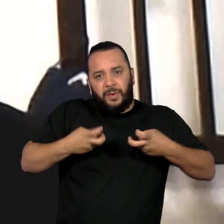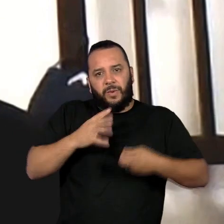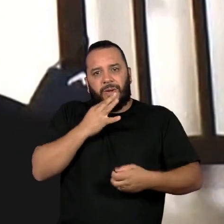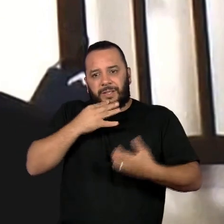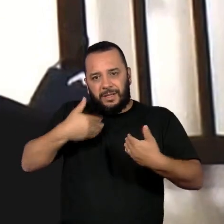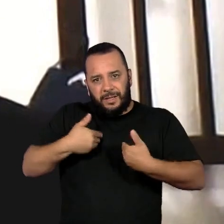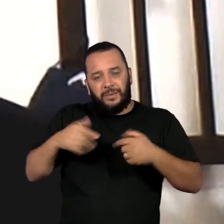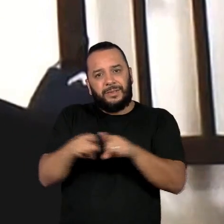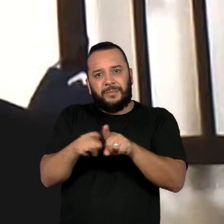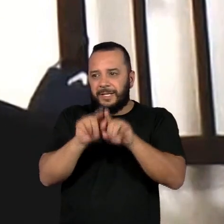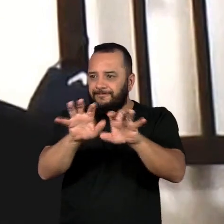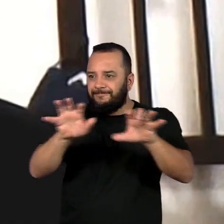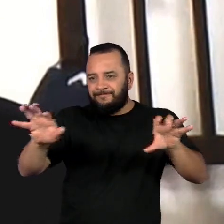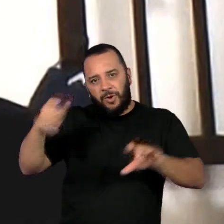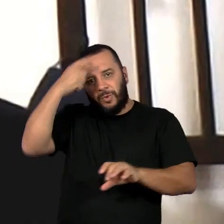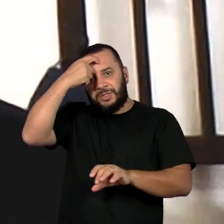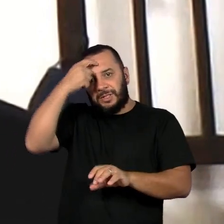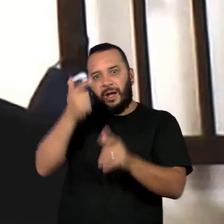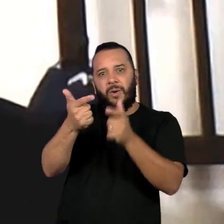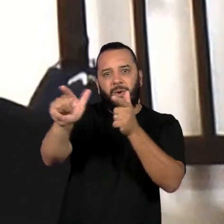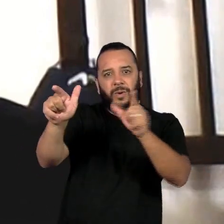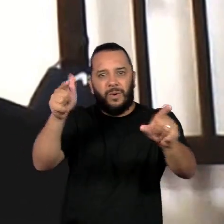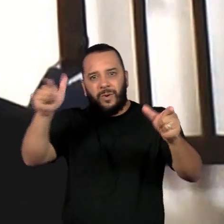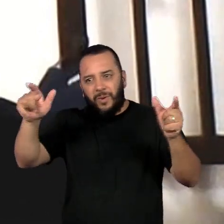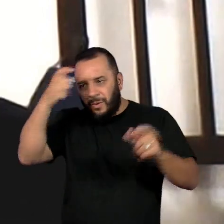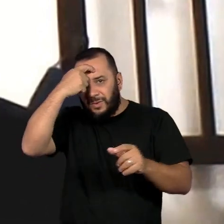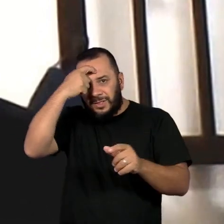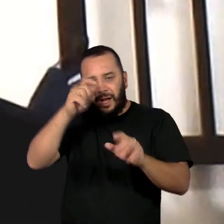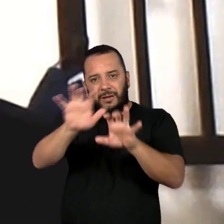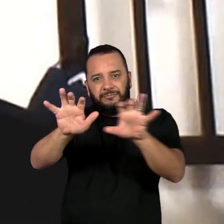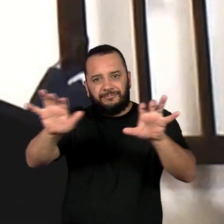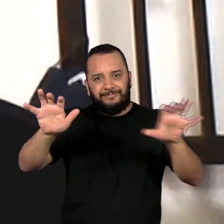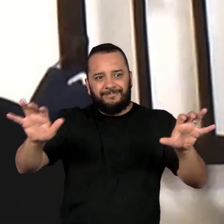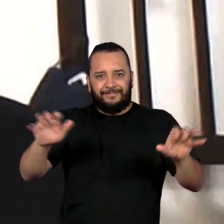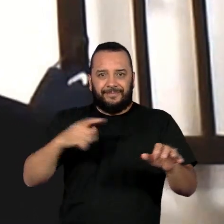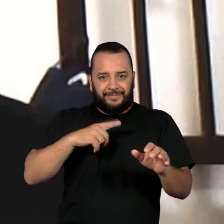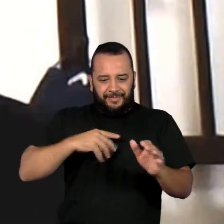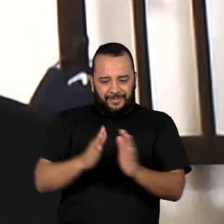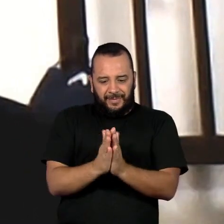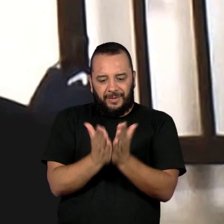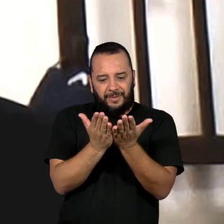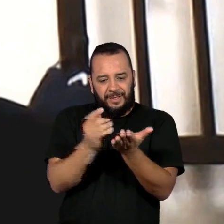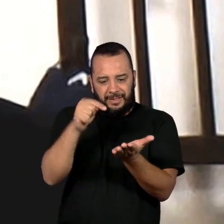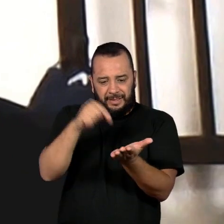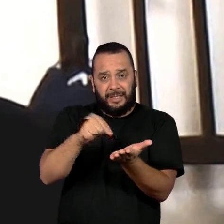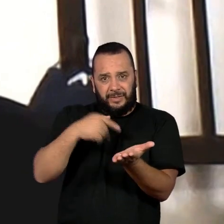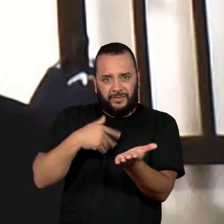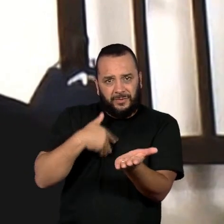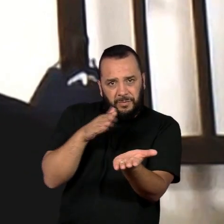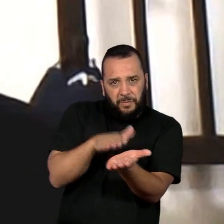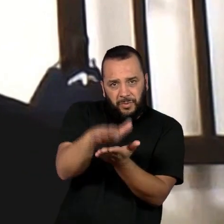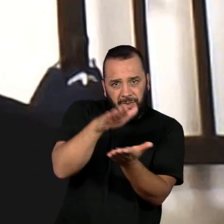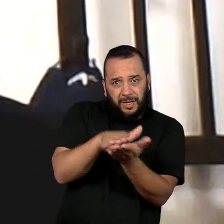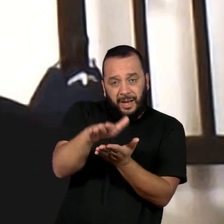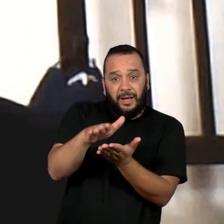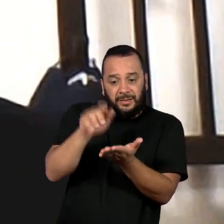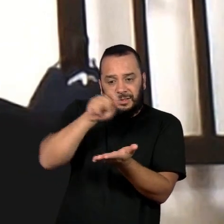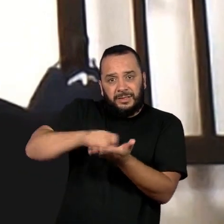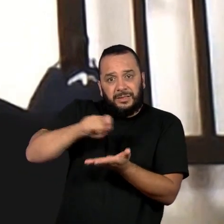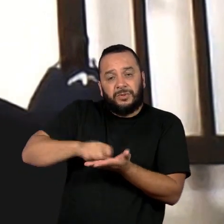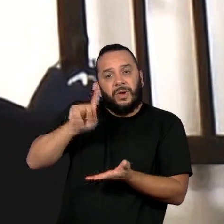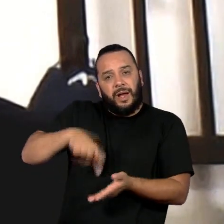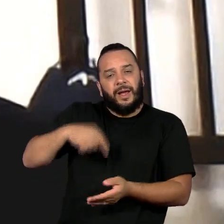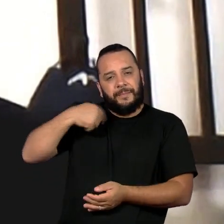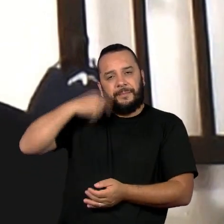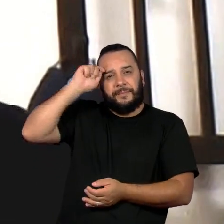conscientizar outros negros. Então, eu sempre digo que cada livro que é publicado por um autor preto, por uma autora preta, é menos